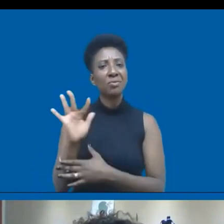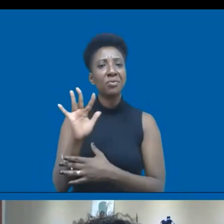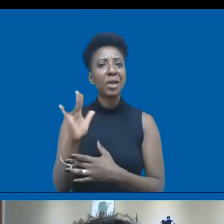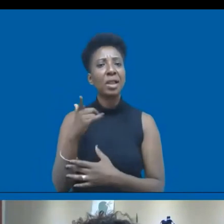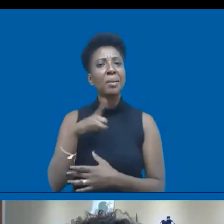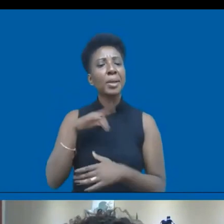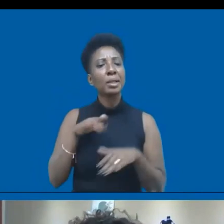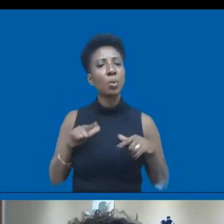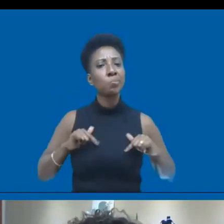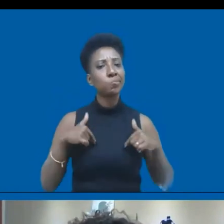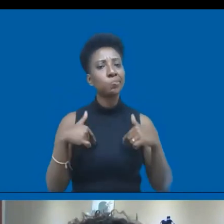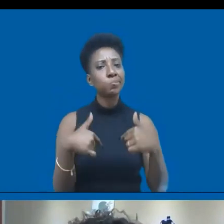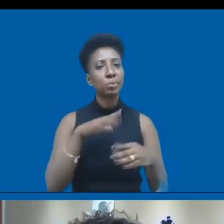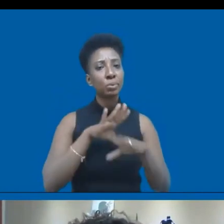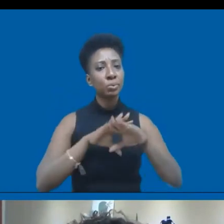a essa situação?